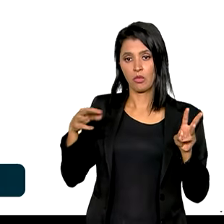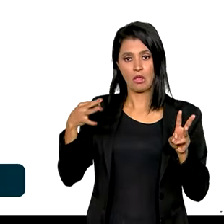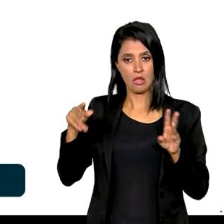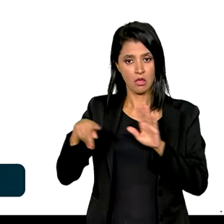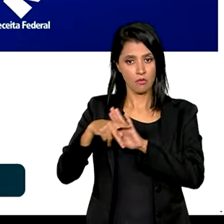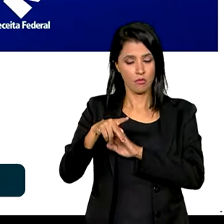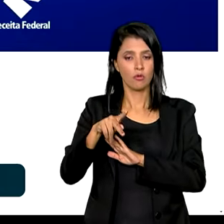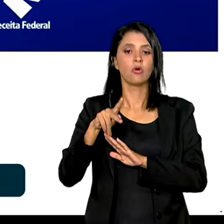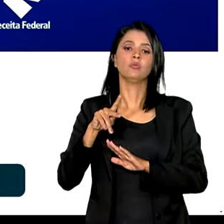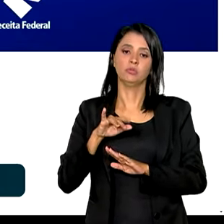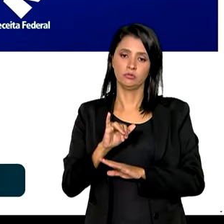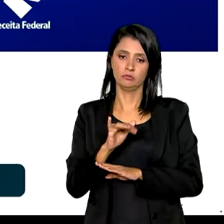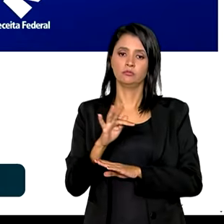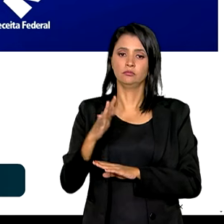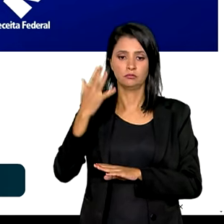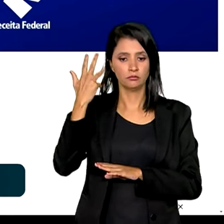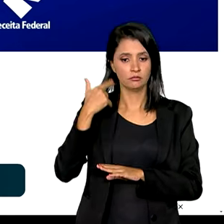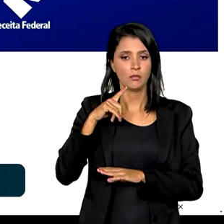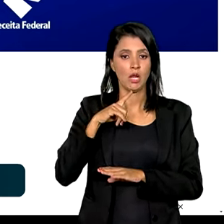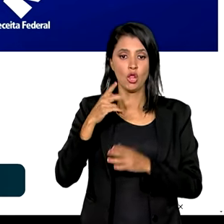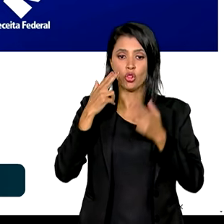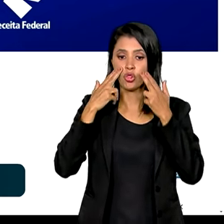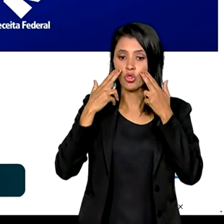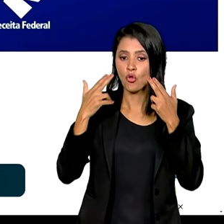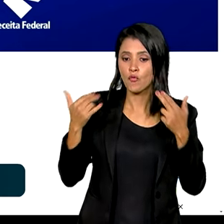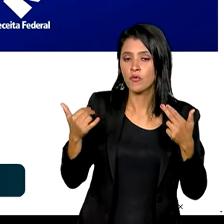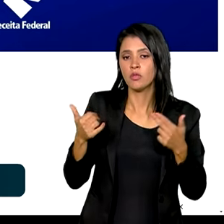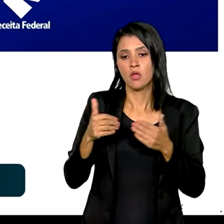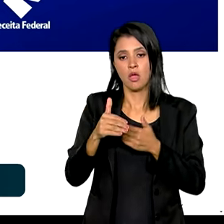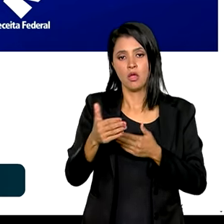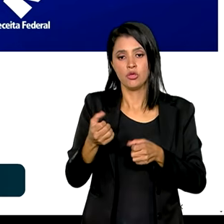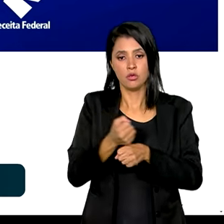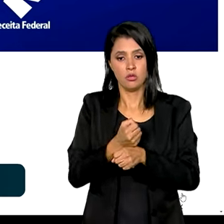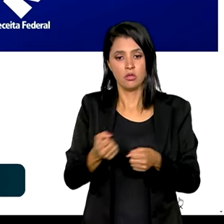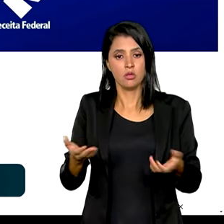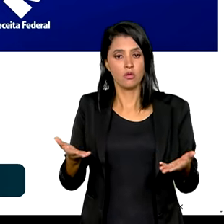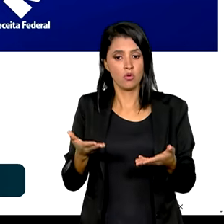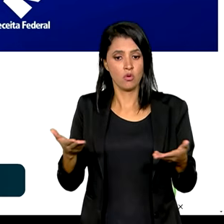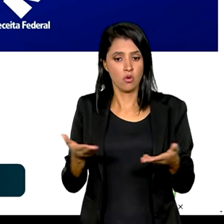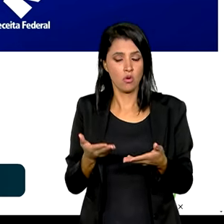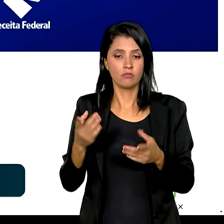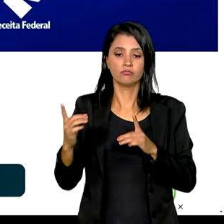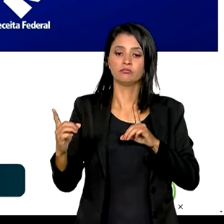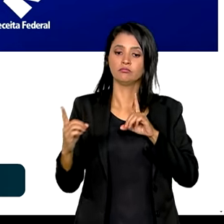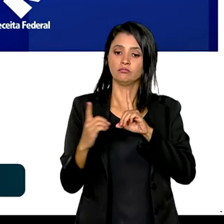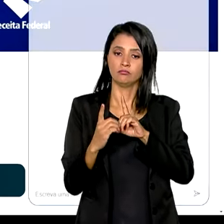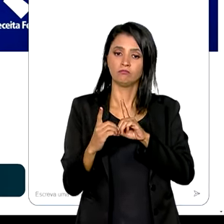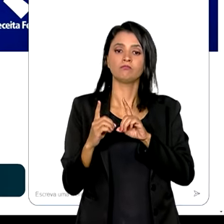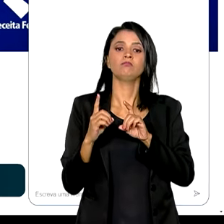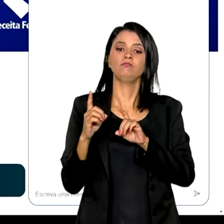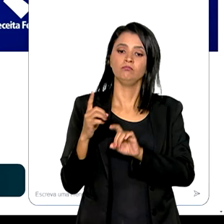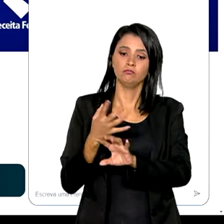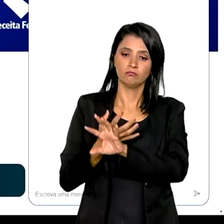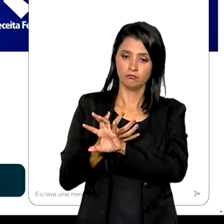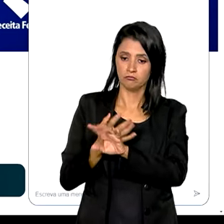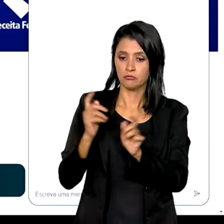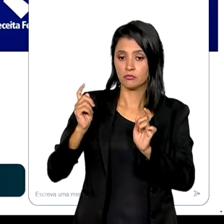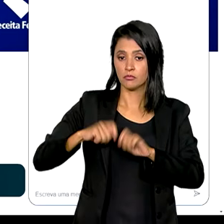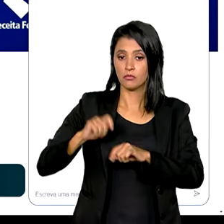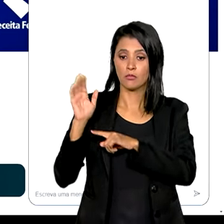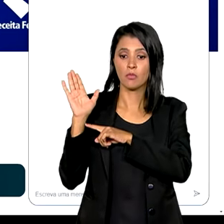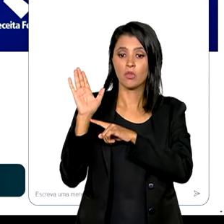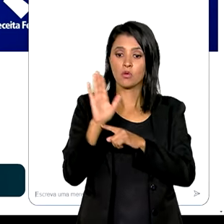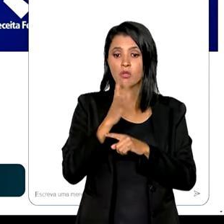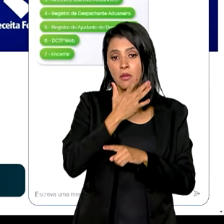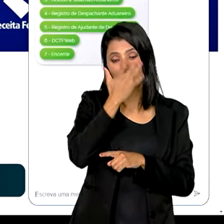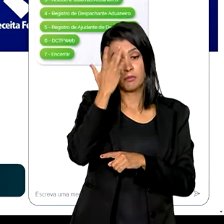Imposto de Renda traz uma novidade a partir desse ano. Um atendimento virtual para ajudar